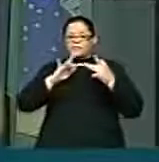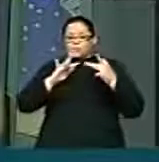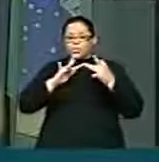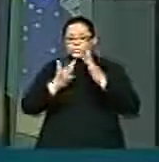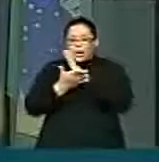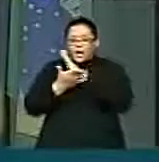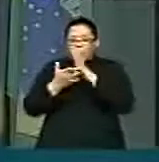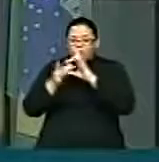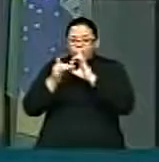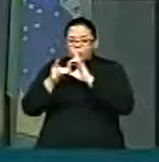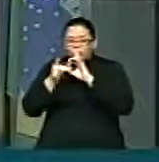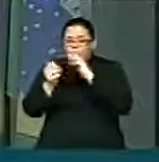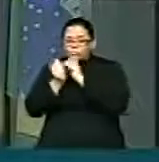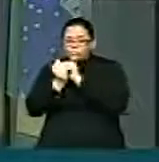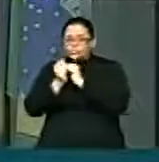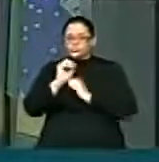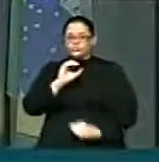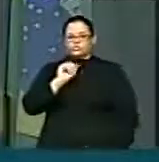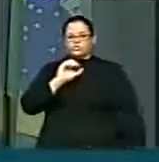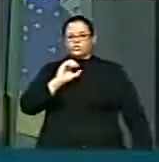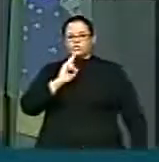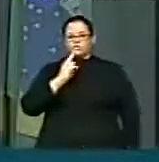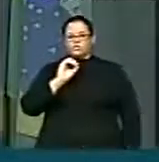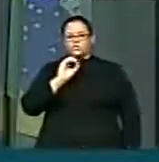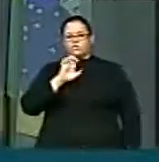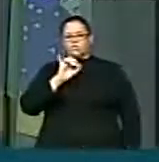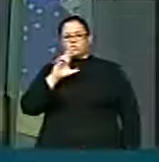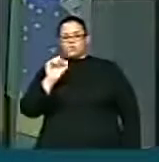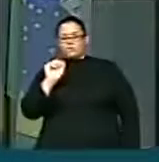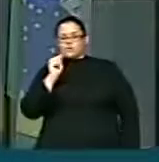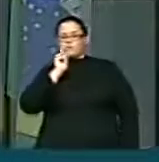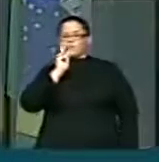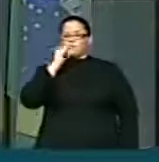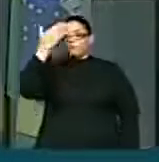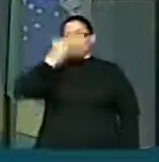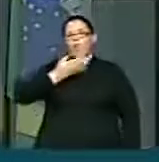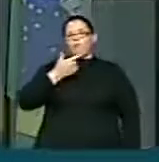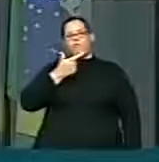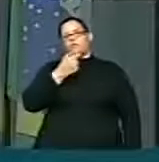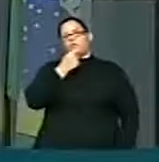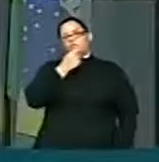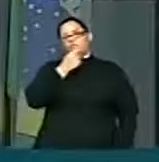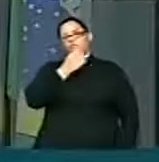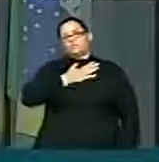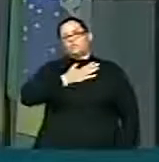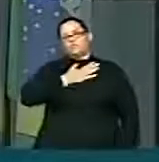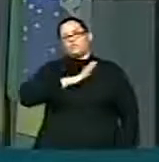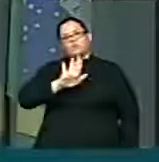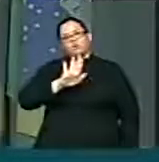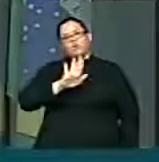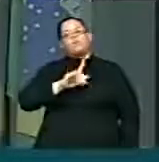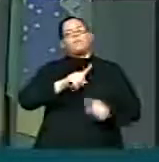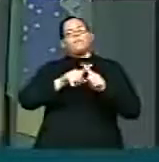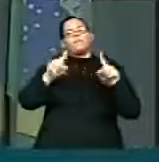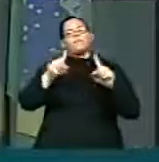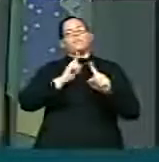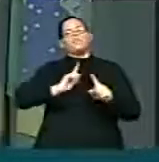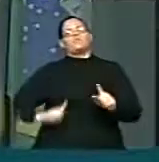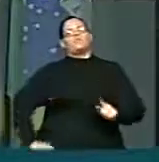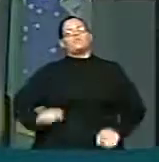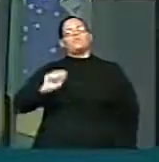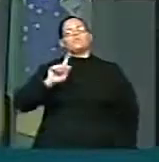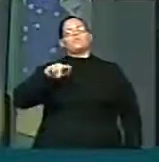esta, com o Cachoeira ou com esta quadrilha do Cachoeira. Comprovado isso, senhor presidente. Inclusive, quando o governador Agnello